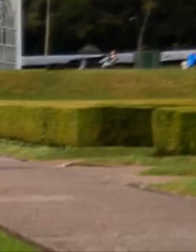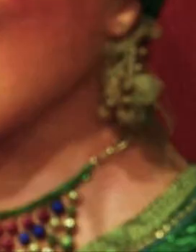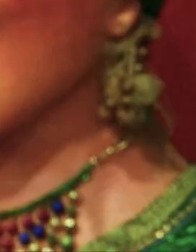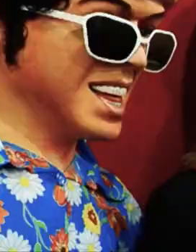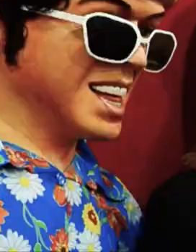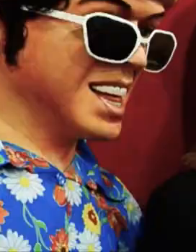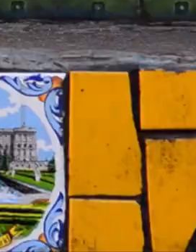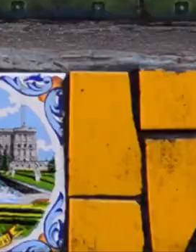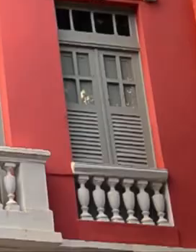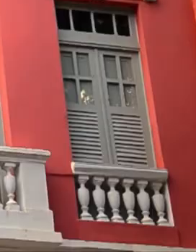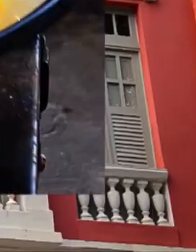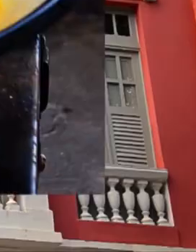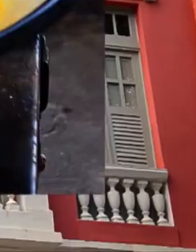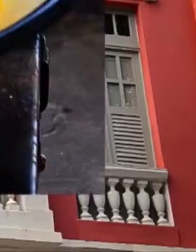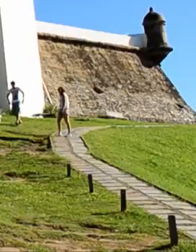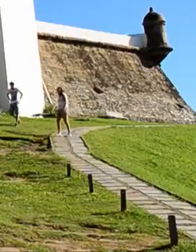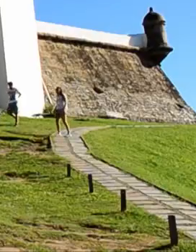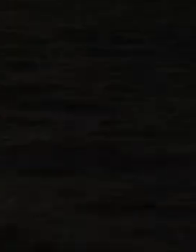Vem para o União Brasil.